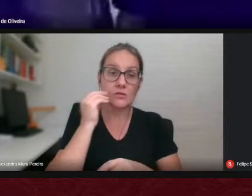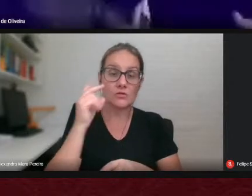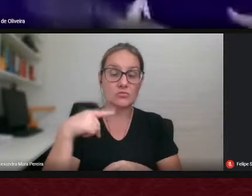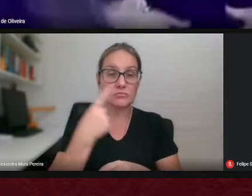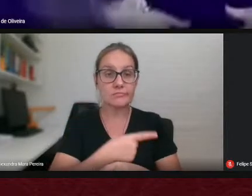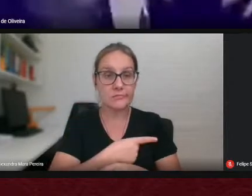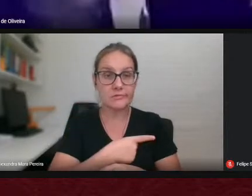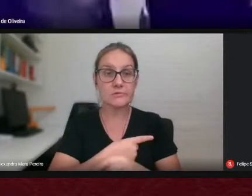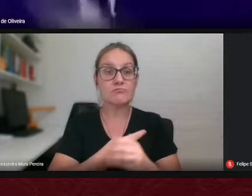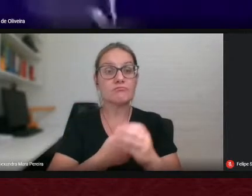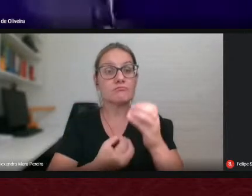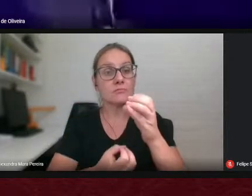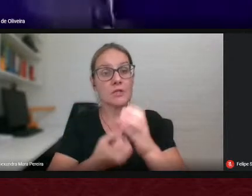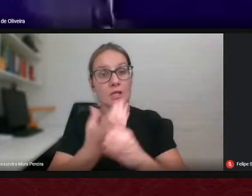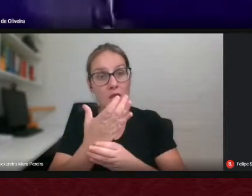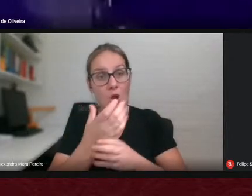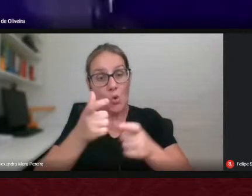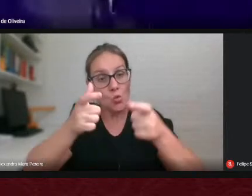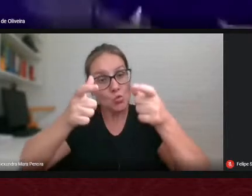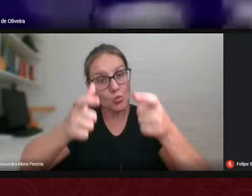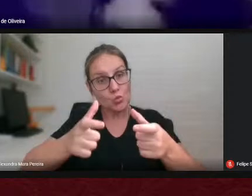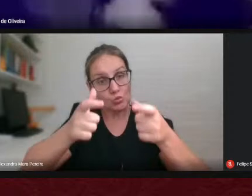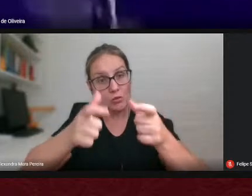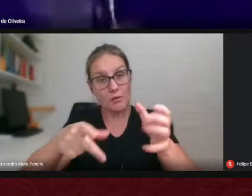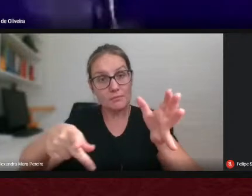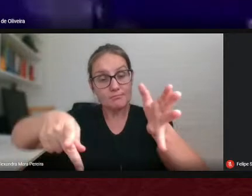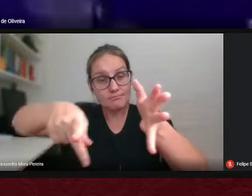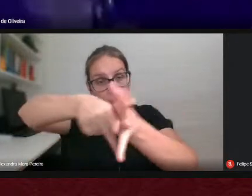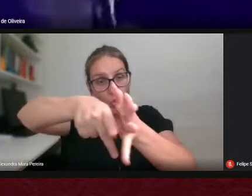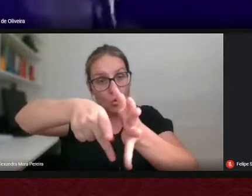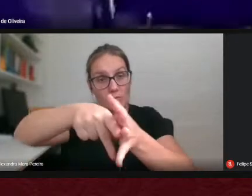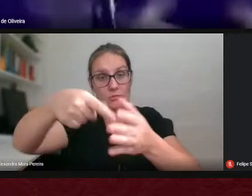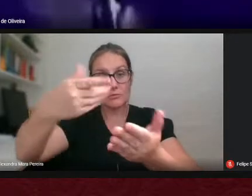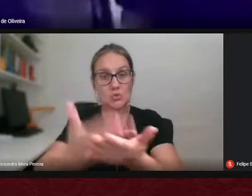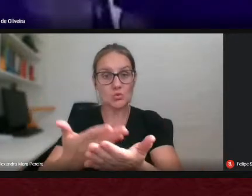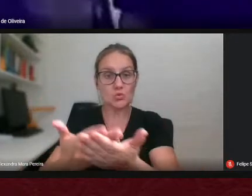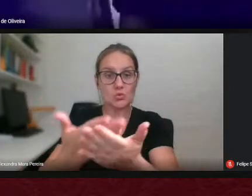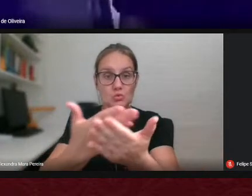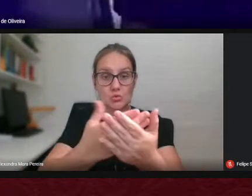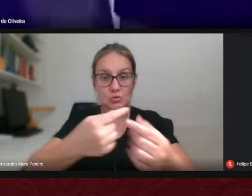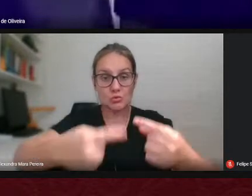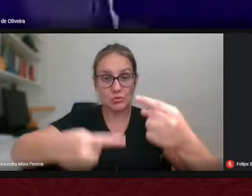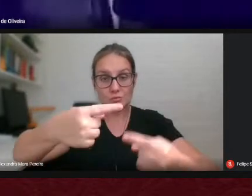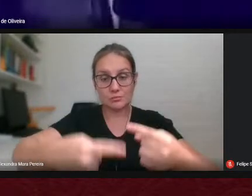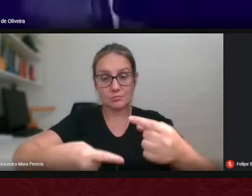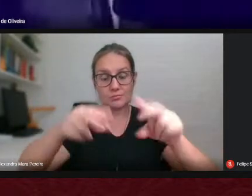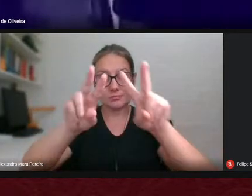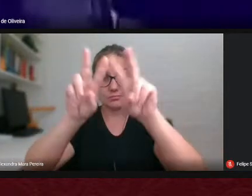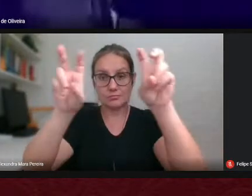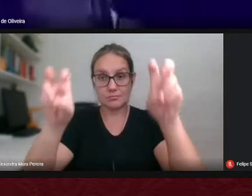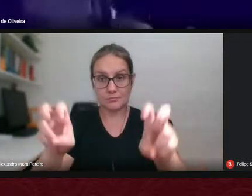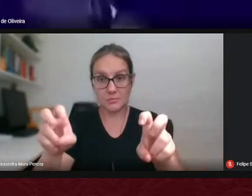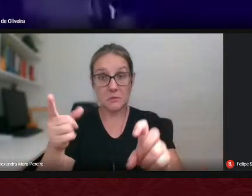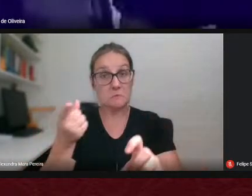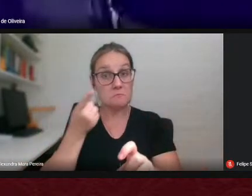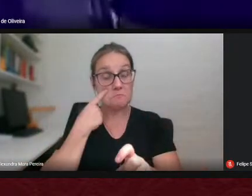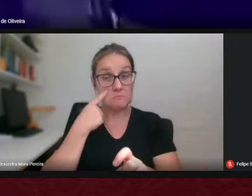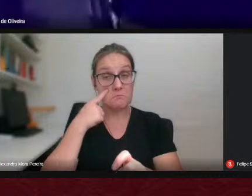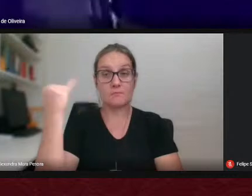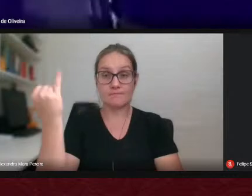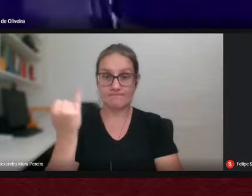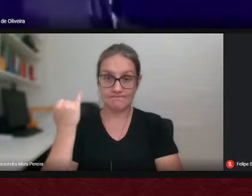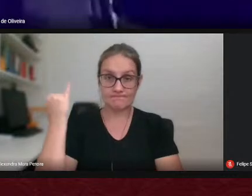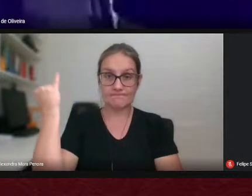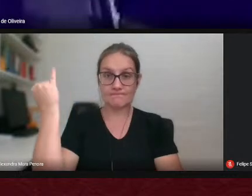um cenário um ambiente propício ao estudo desse tema que nós consideramos tão importante